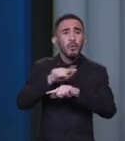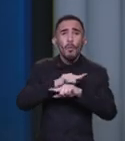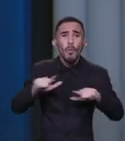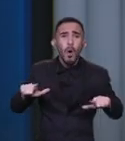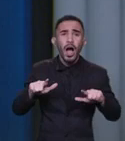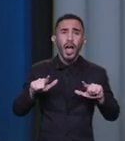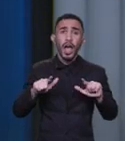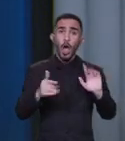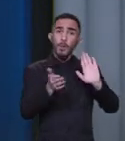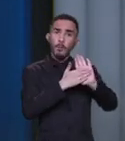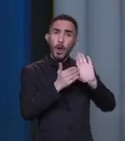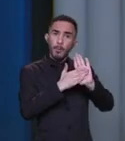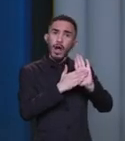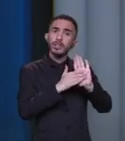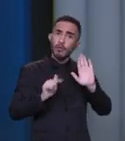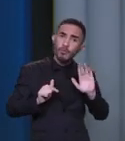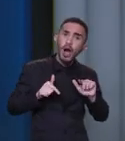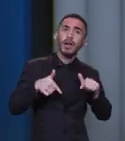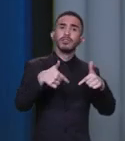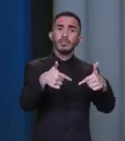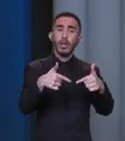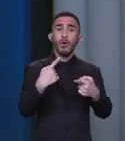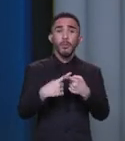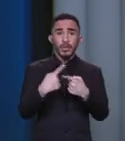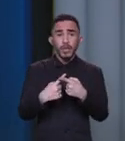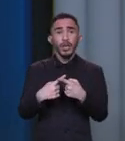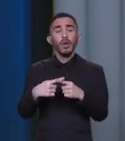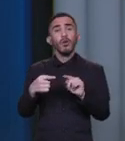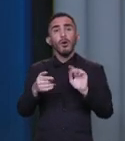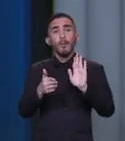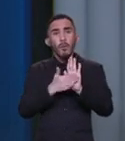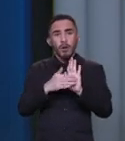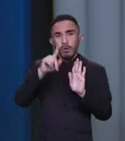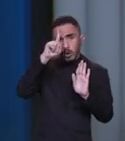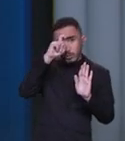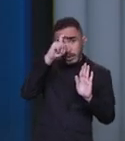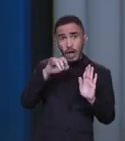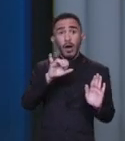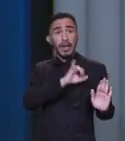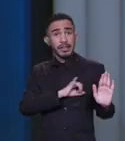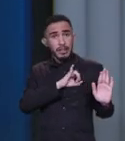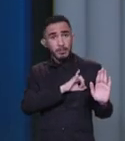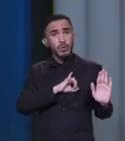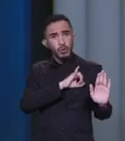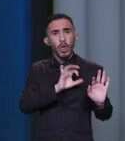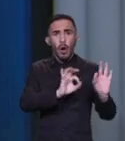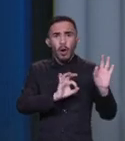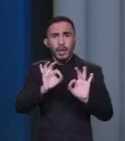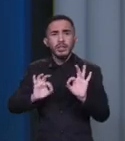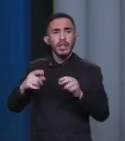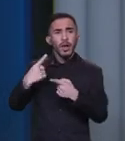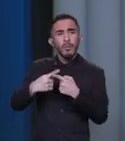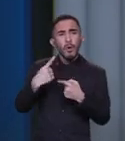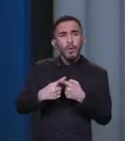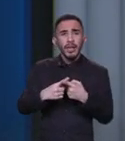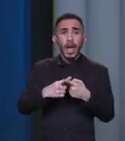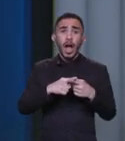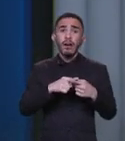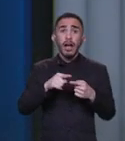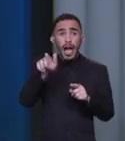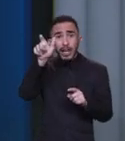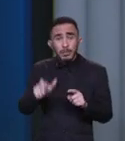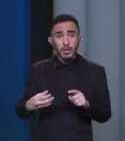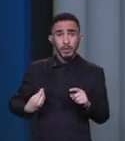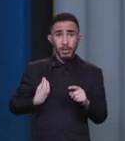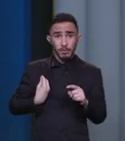papel o hospital da região Noroeste Fluminense em Itaperuna, porque não é possível os moradores do Noroeste Fluminense